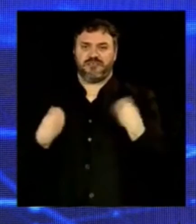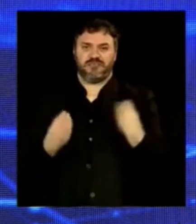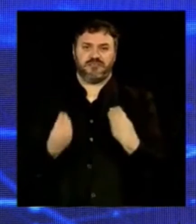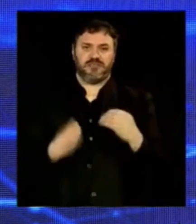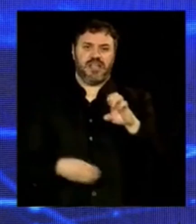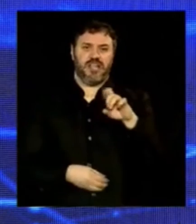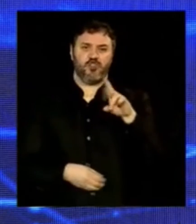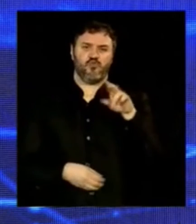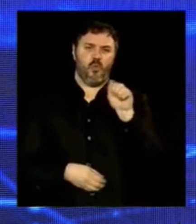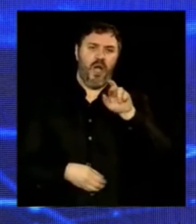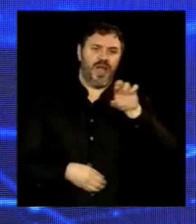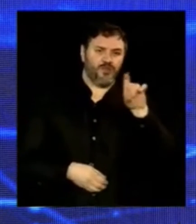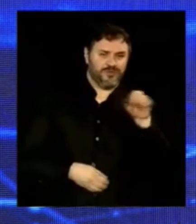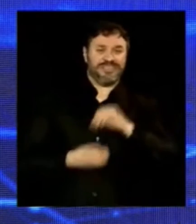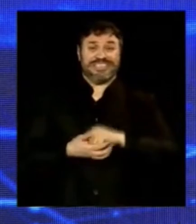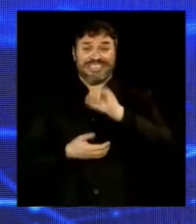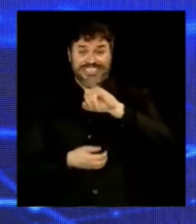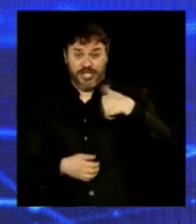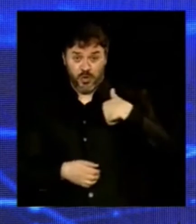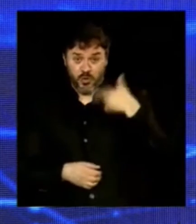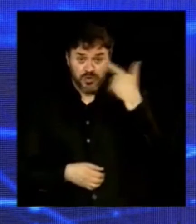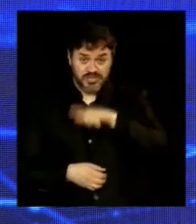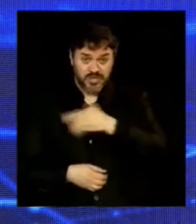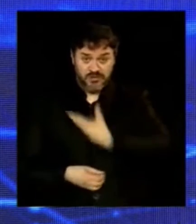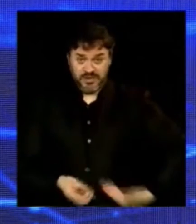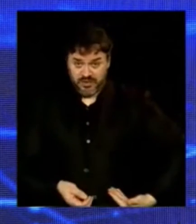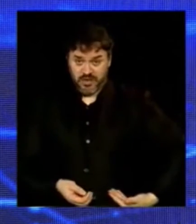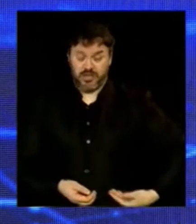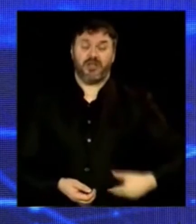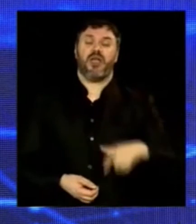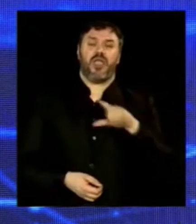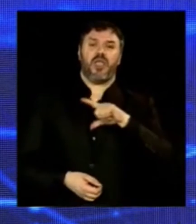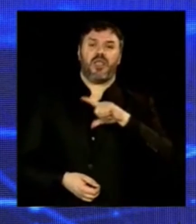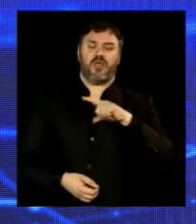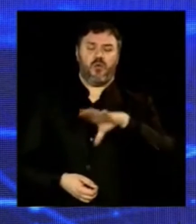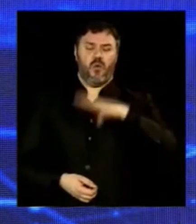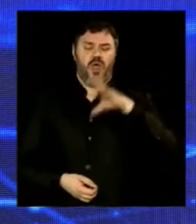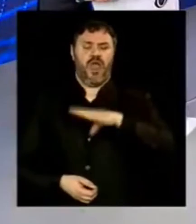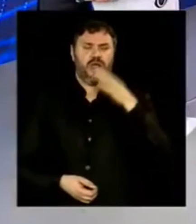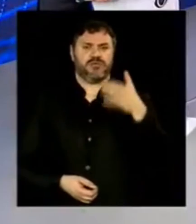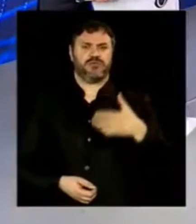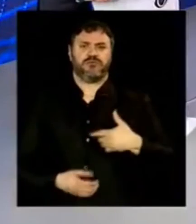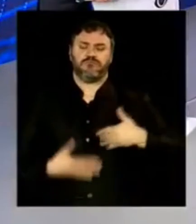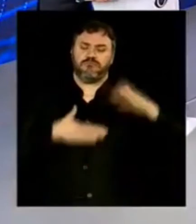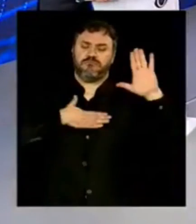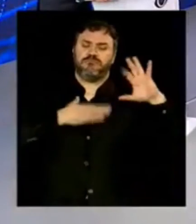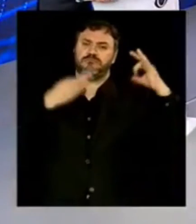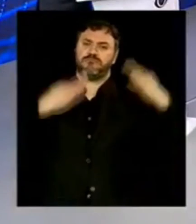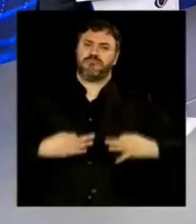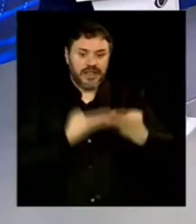Eduardo, se eu for governador, o Rio Grande vai ter um governador de coragem e que cumpra a sua palavra. Obrigado, candidato Onyx. Obrigado. Legenda